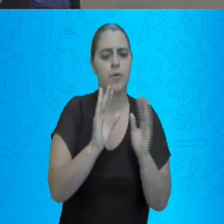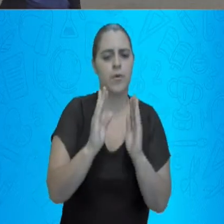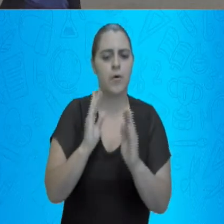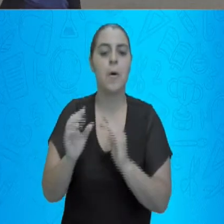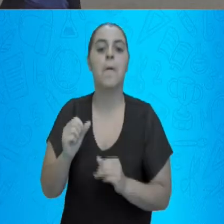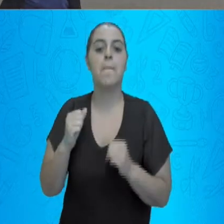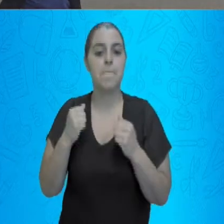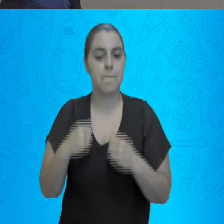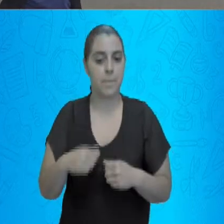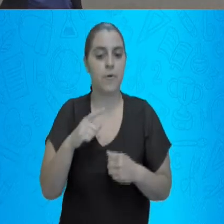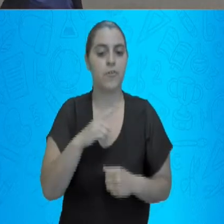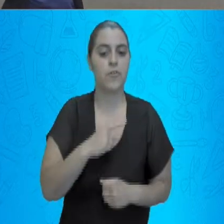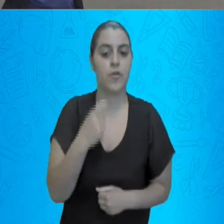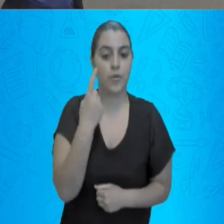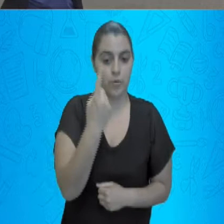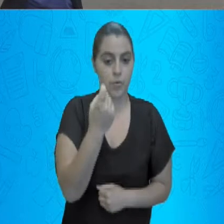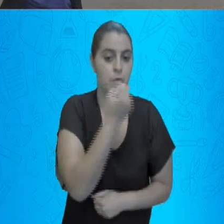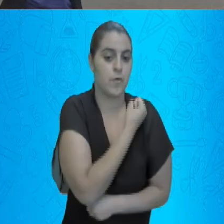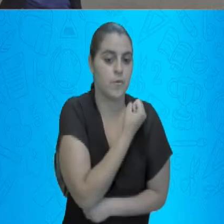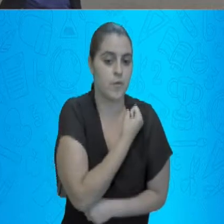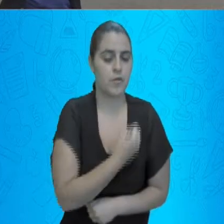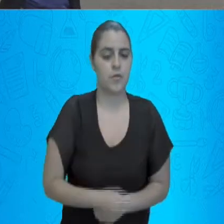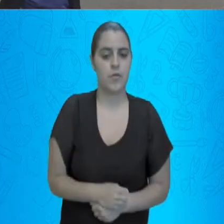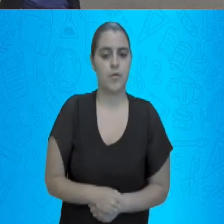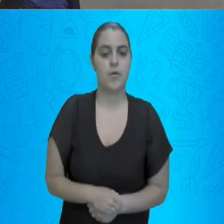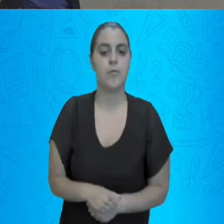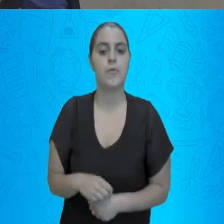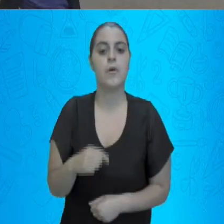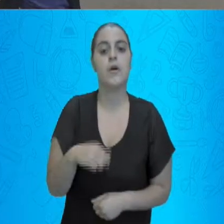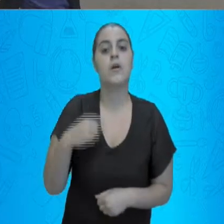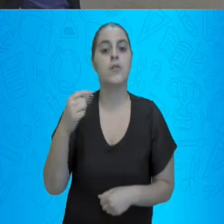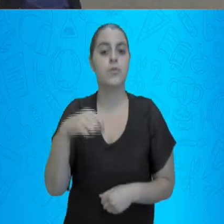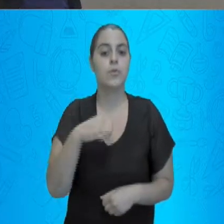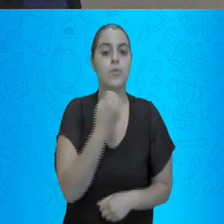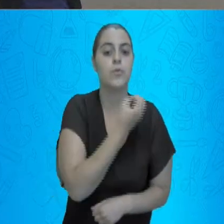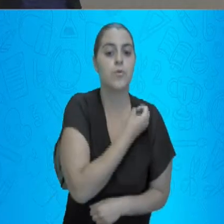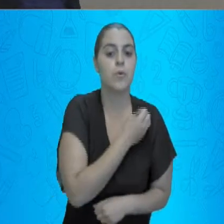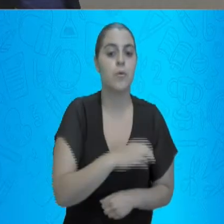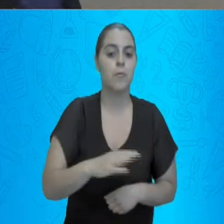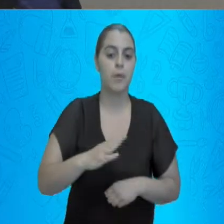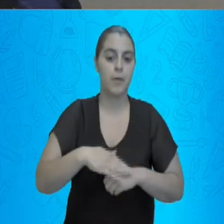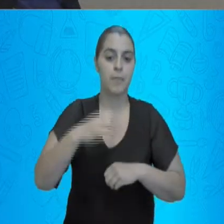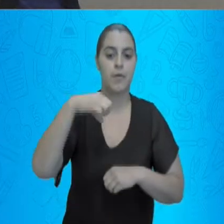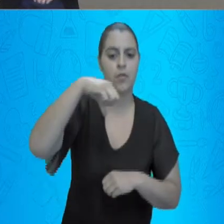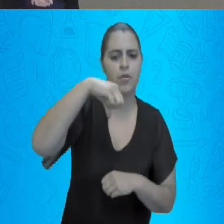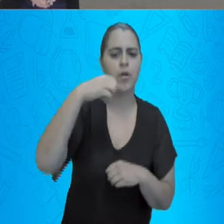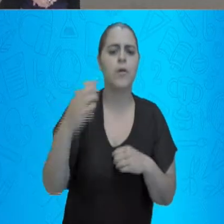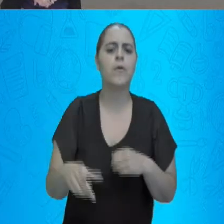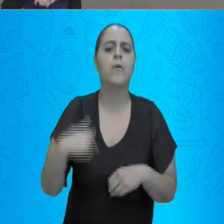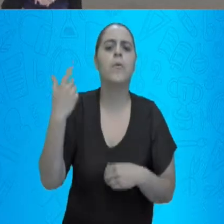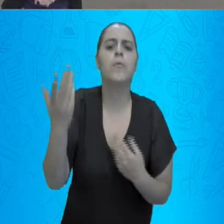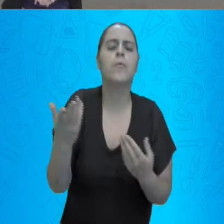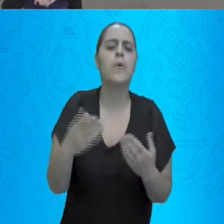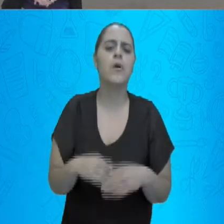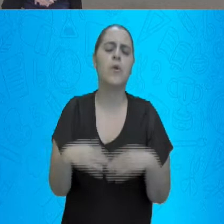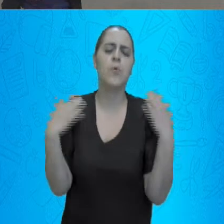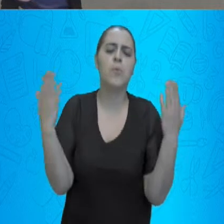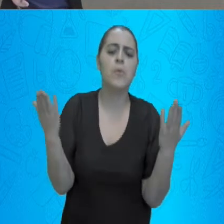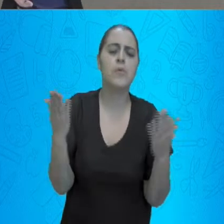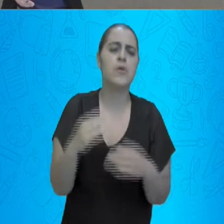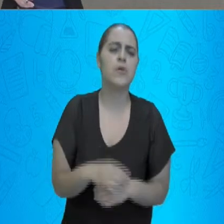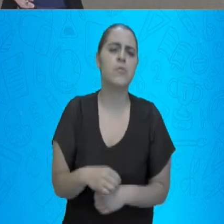algarismo. E quando esse número ultrapassa o 9, qual número vem depois do 9?